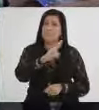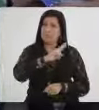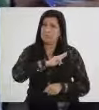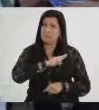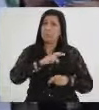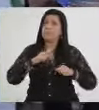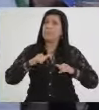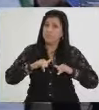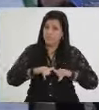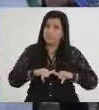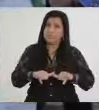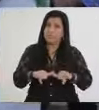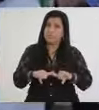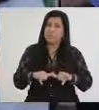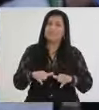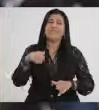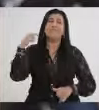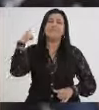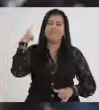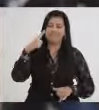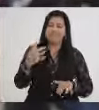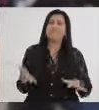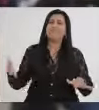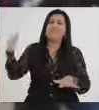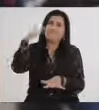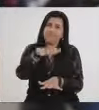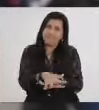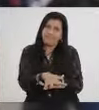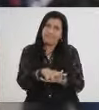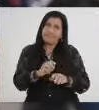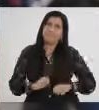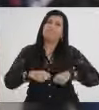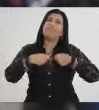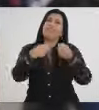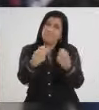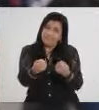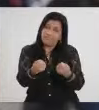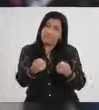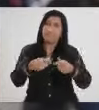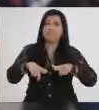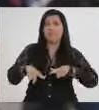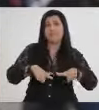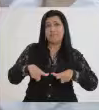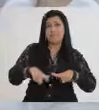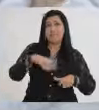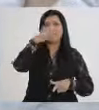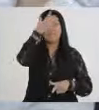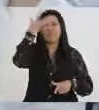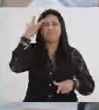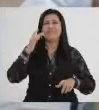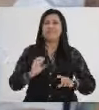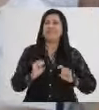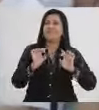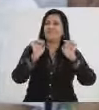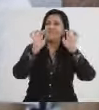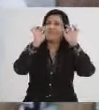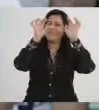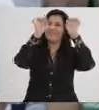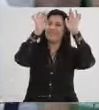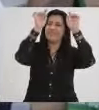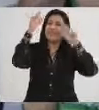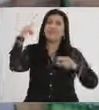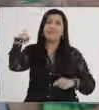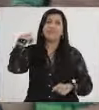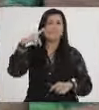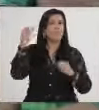E o Rondão consegue participar disso. Dando essa oportunidade. Pra essas pessoas que são muito especiais. nós conseguimos aprender